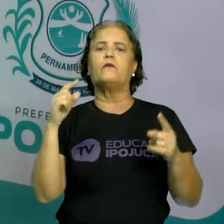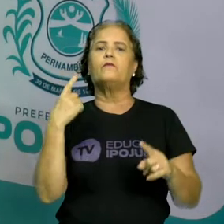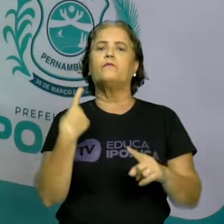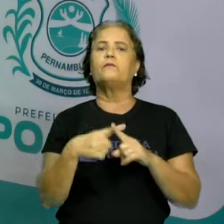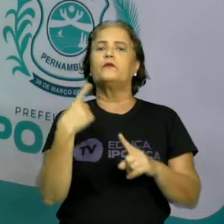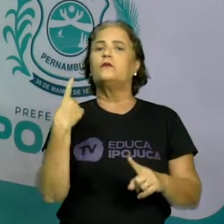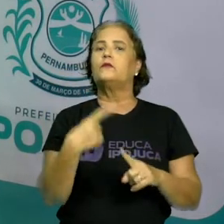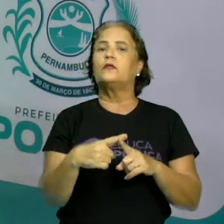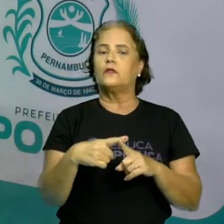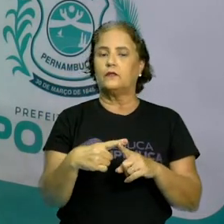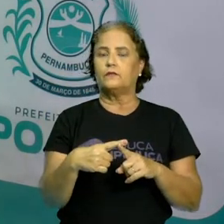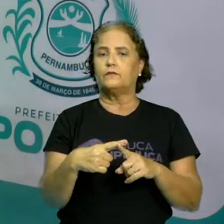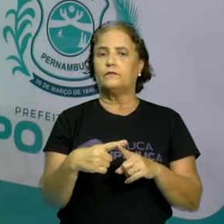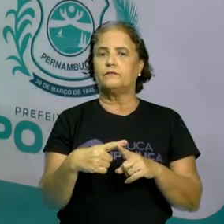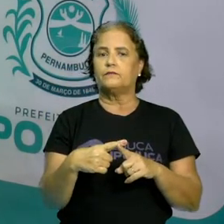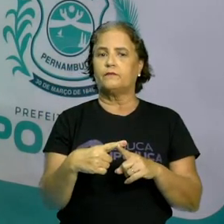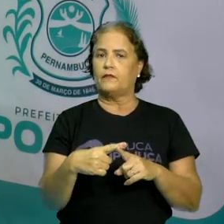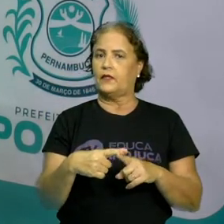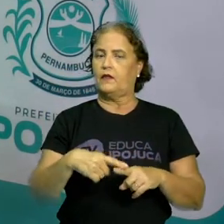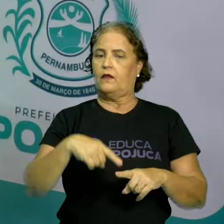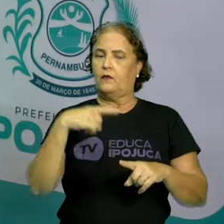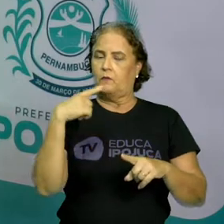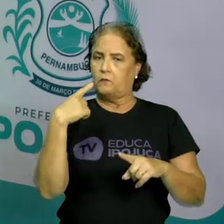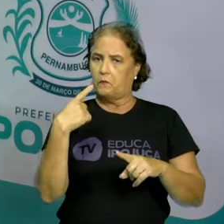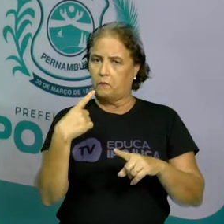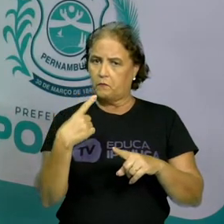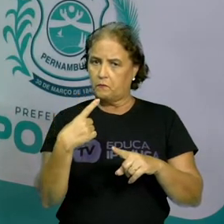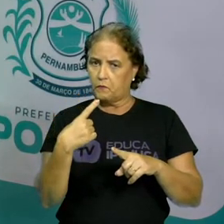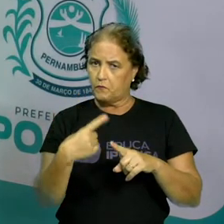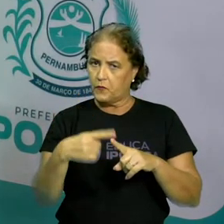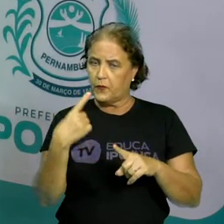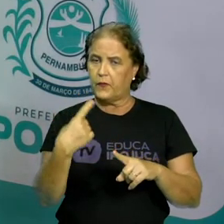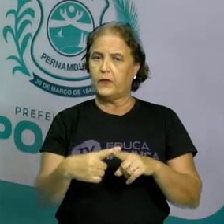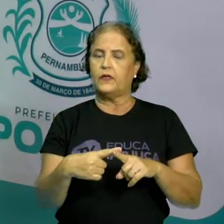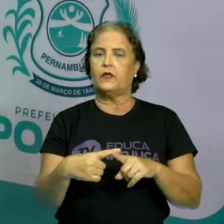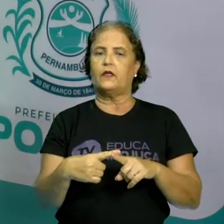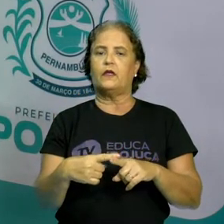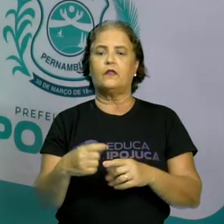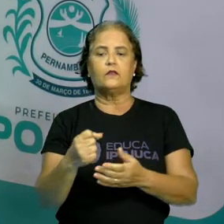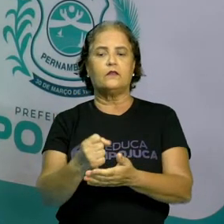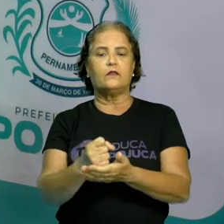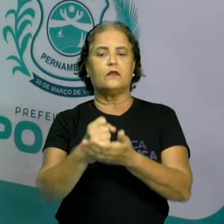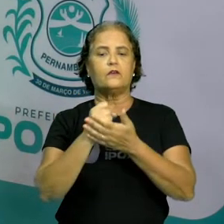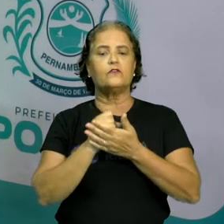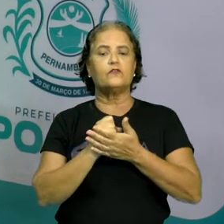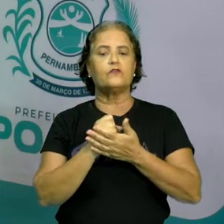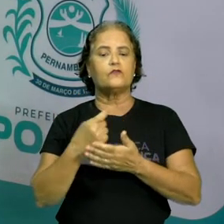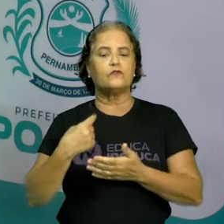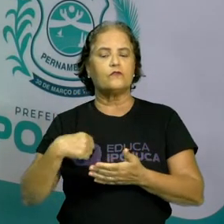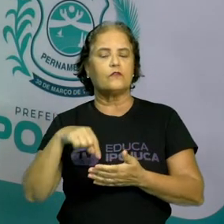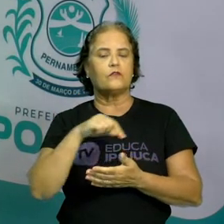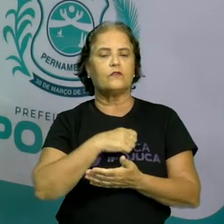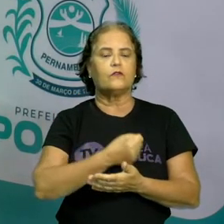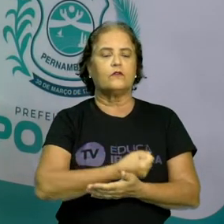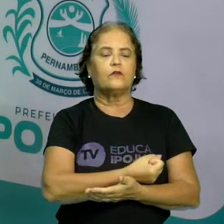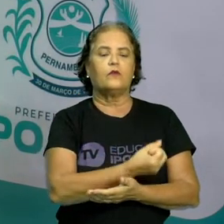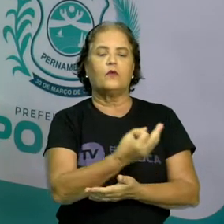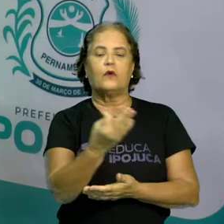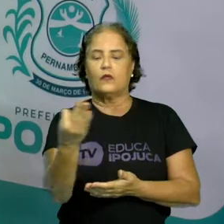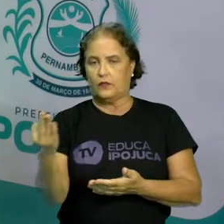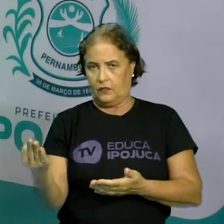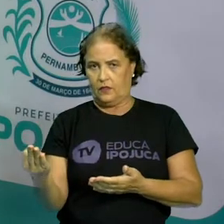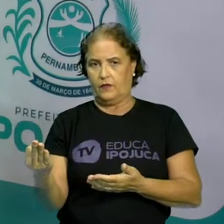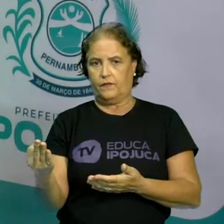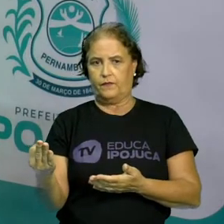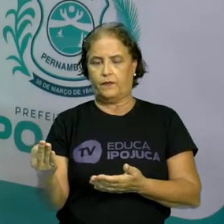para quê? Para nos auxiliar na contagem das quantidades. Isso mesmo, indicando o quê? Indicando